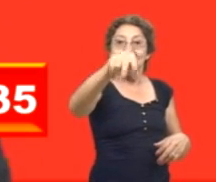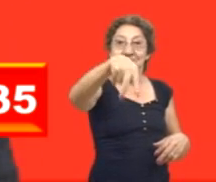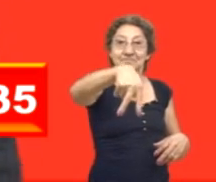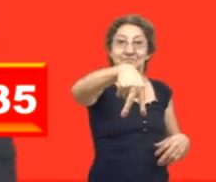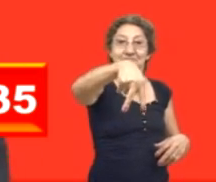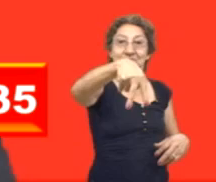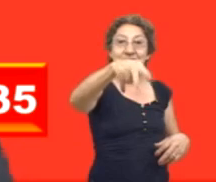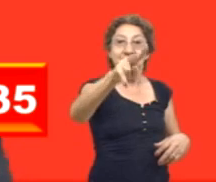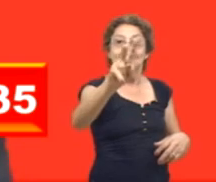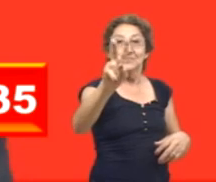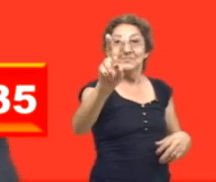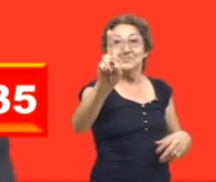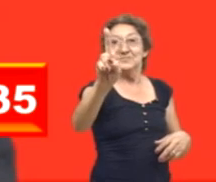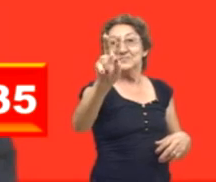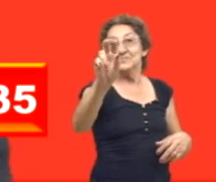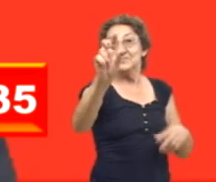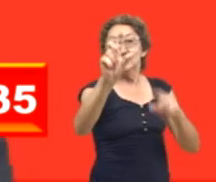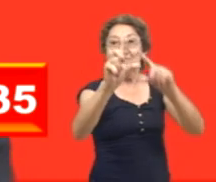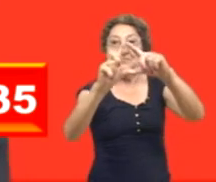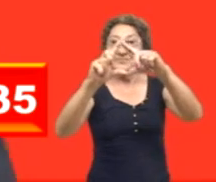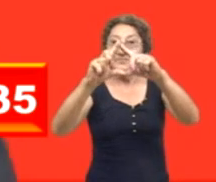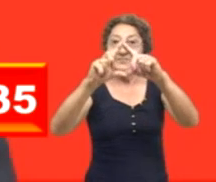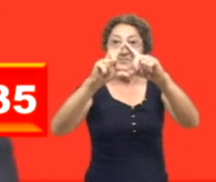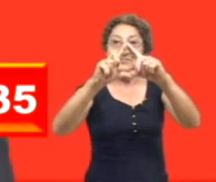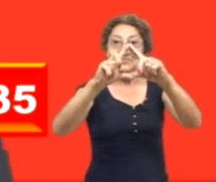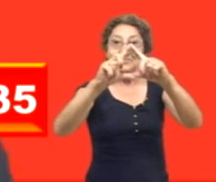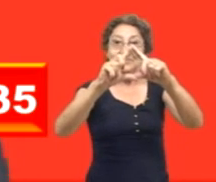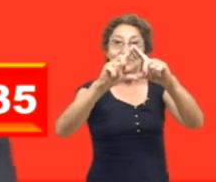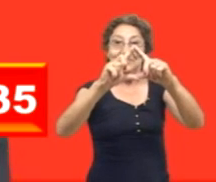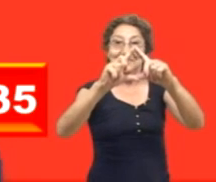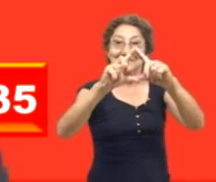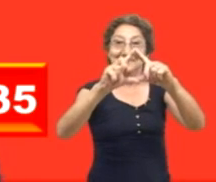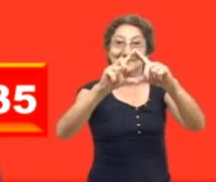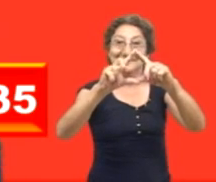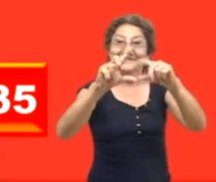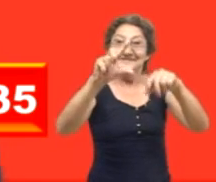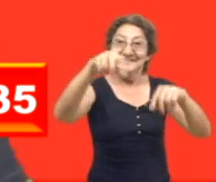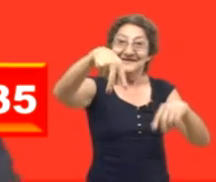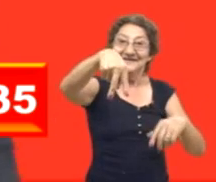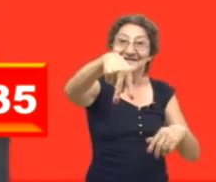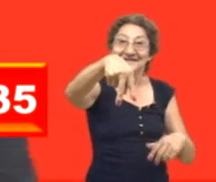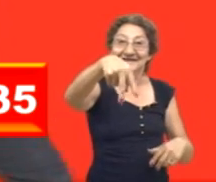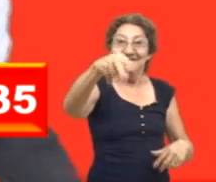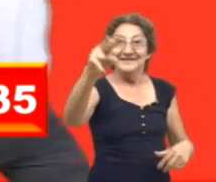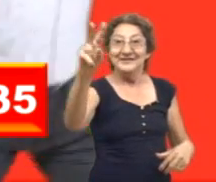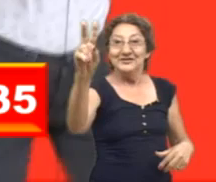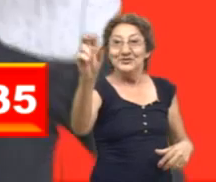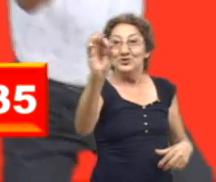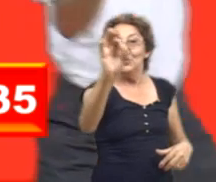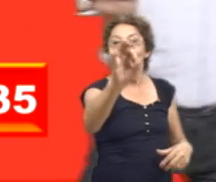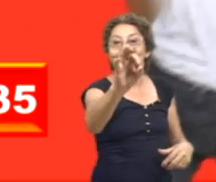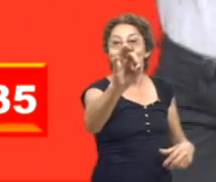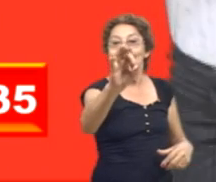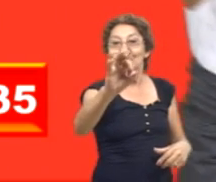Bdavê, Partido Eu vou se destruir. Eu vou, eu vou.